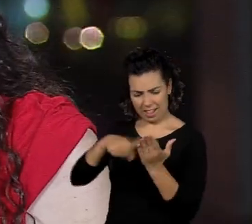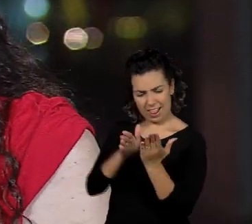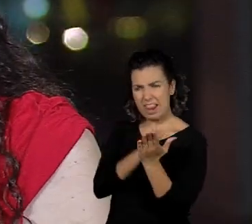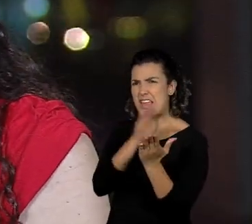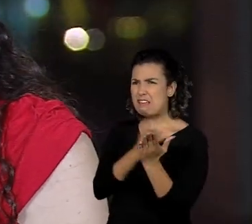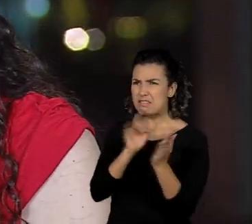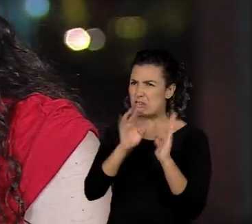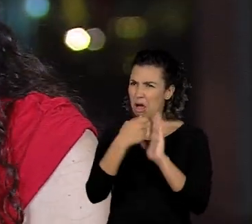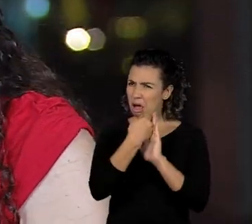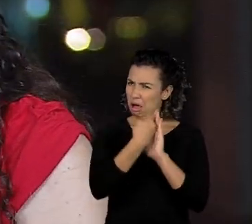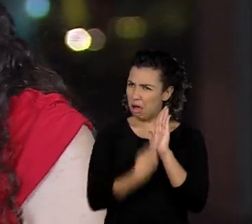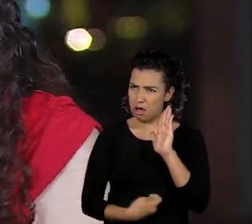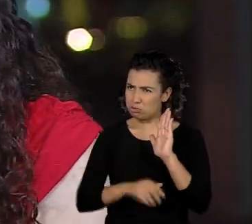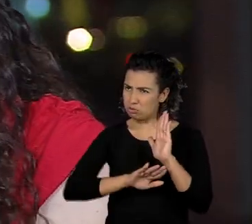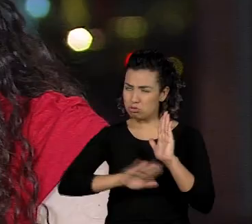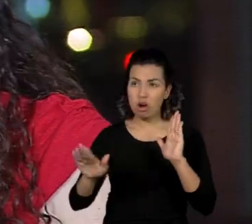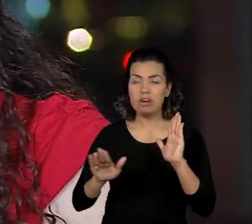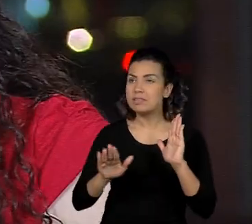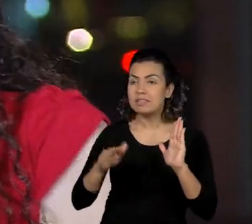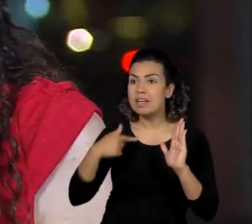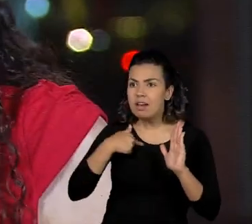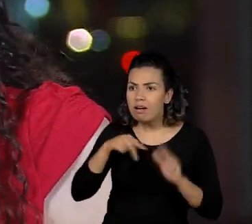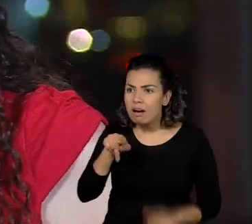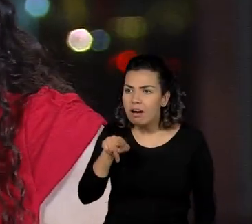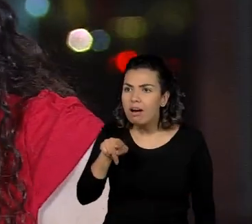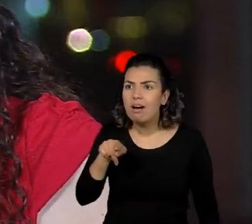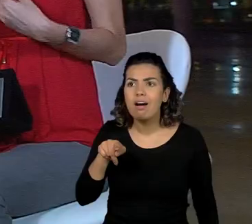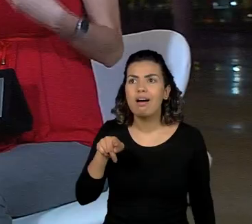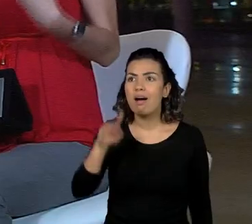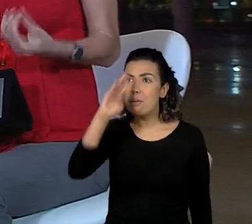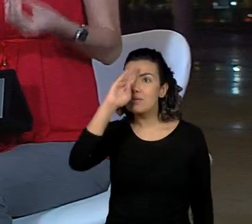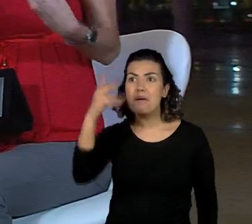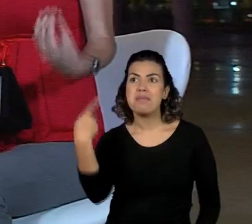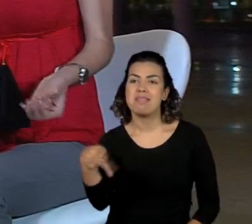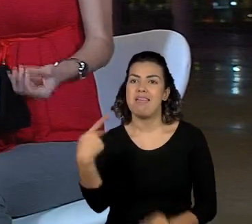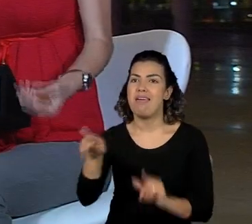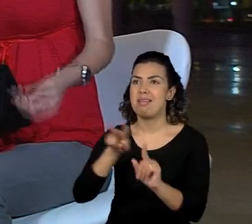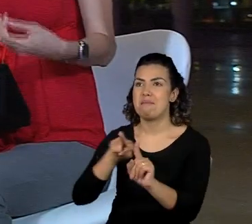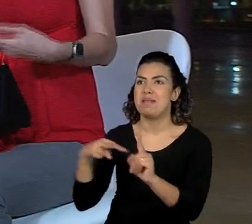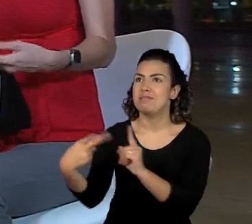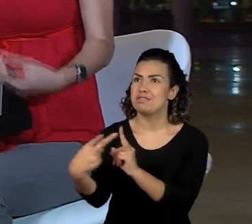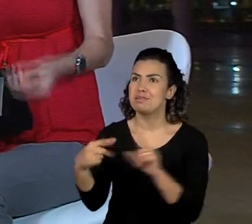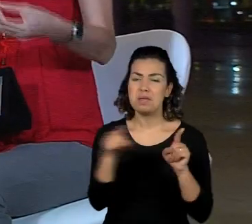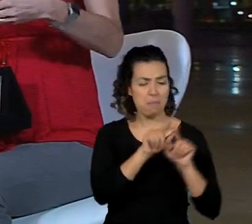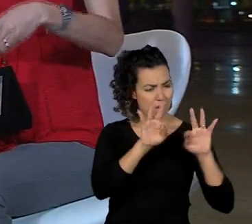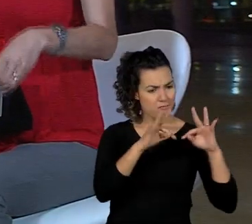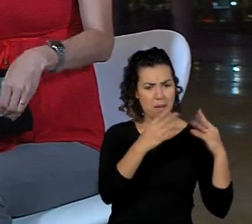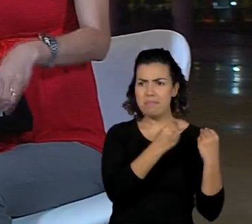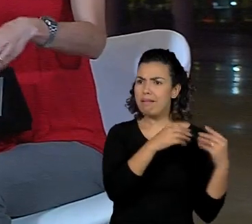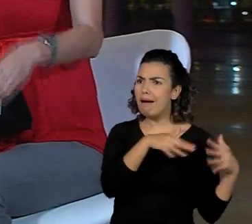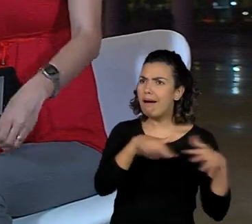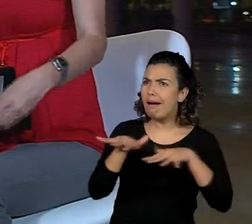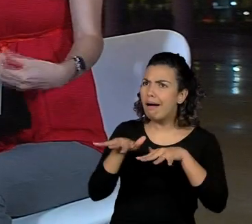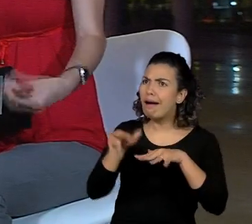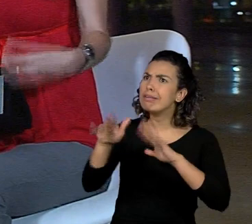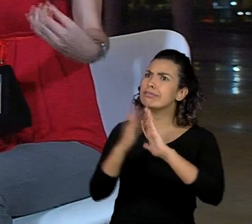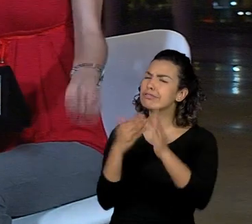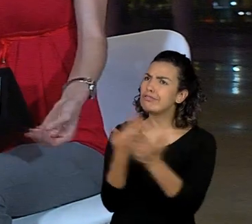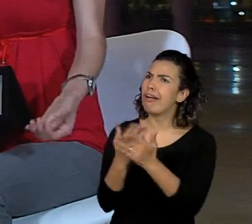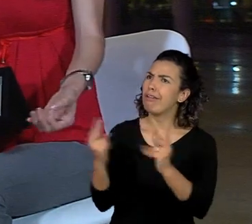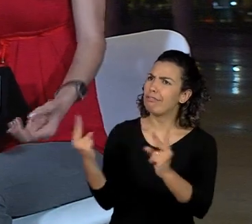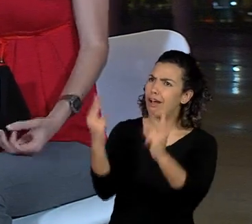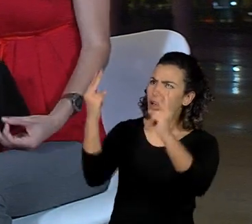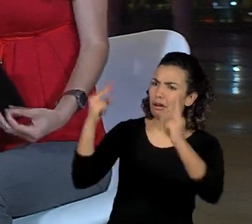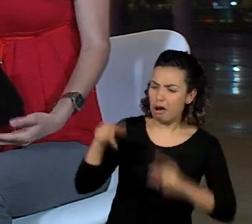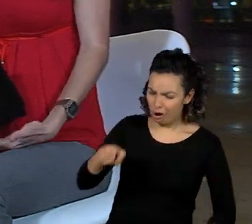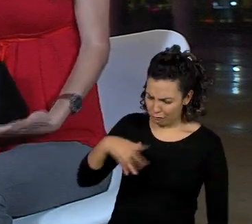produção escrita em si, mas foi o modo como eles começaram a se ver. Como a família começou a valorizar a escola e começou a valorizar os